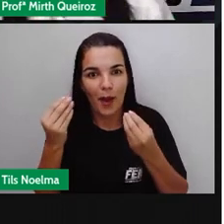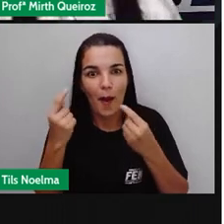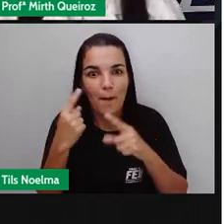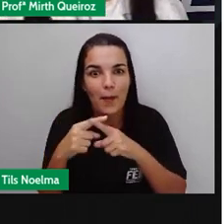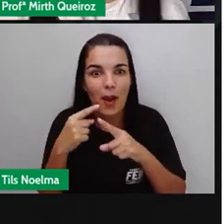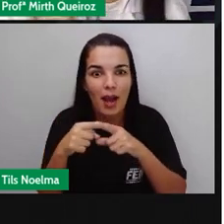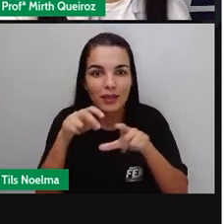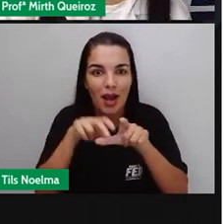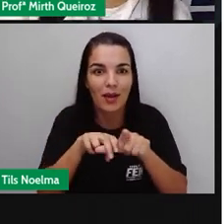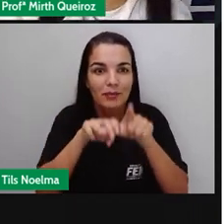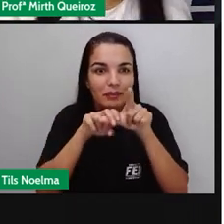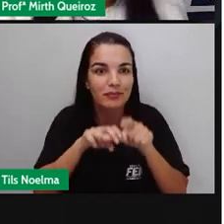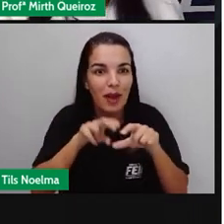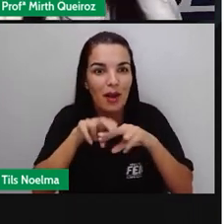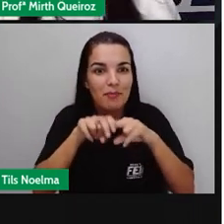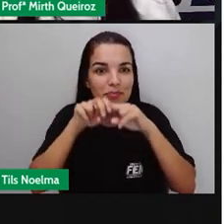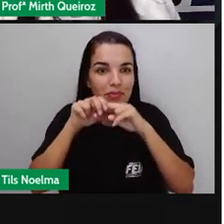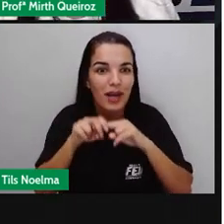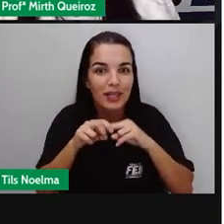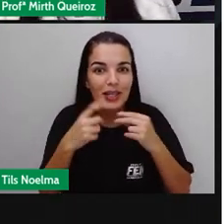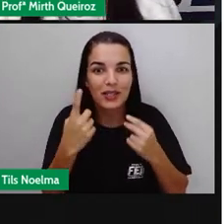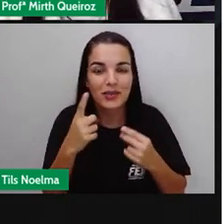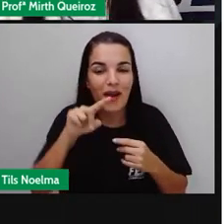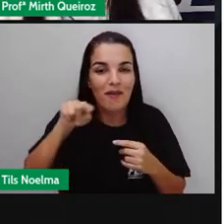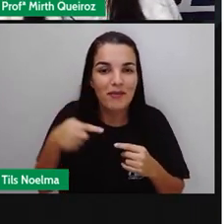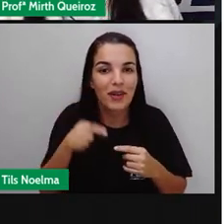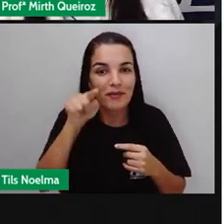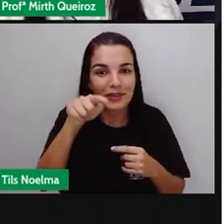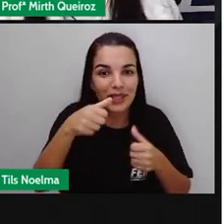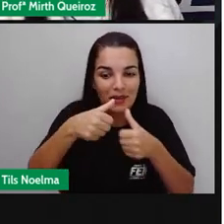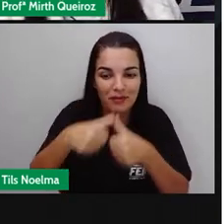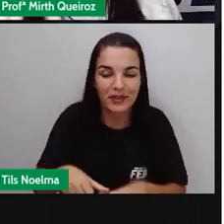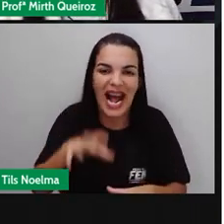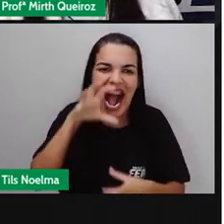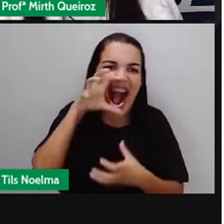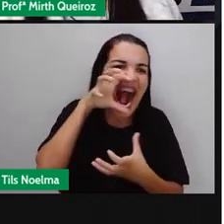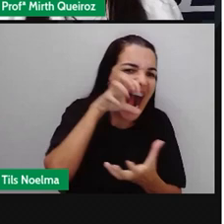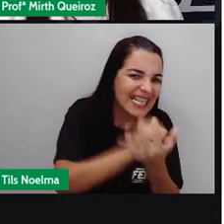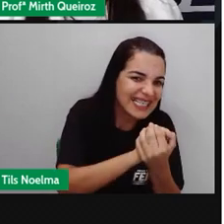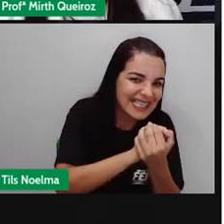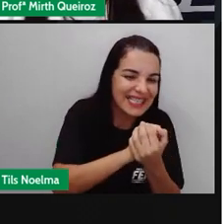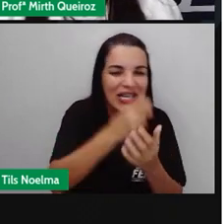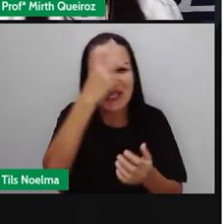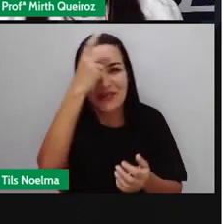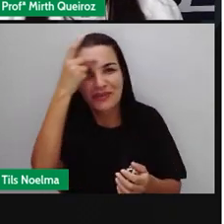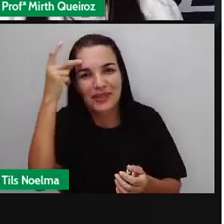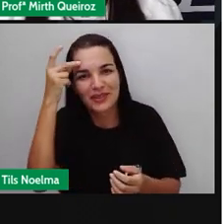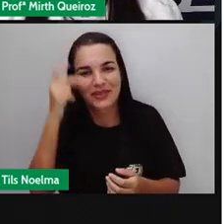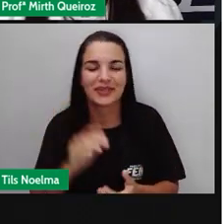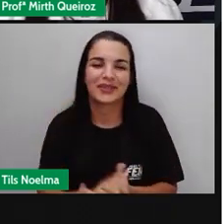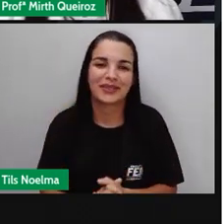de uma vírgula, você vira um canibal. Certo? Vou ali comer, gente. Olha.